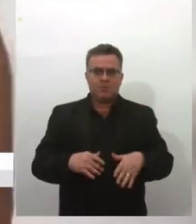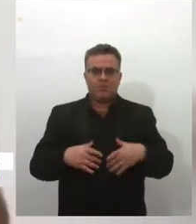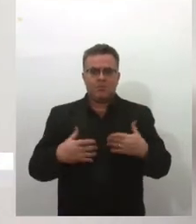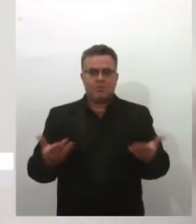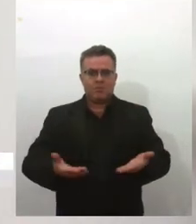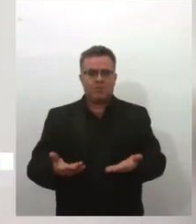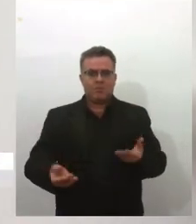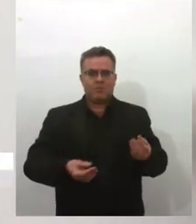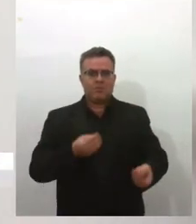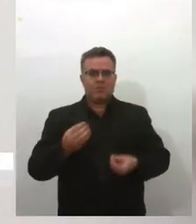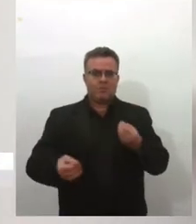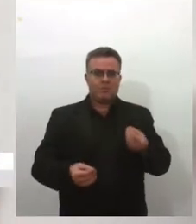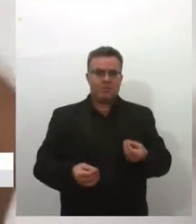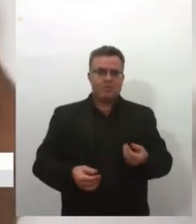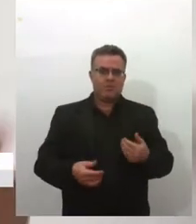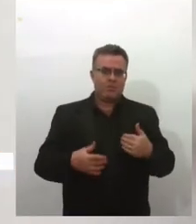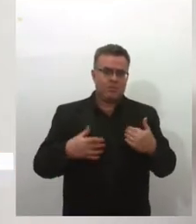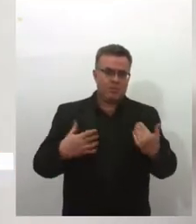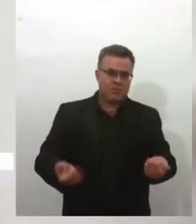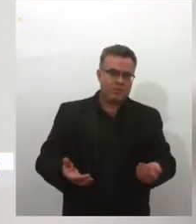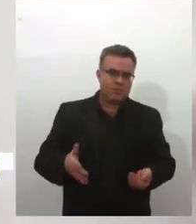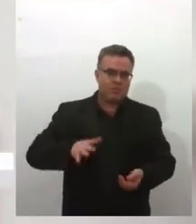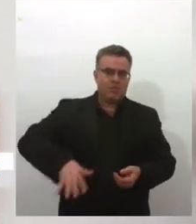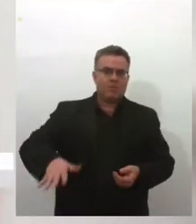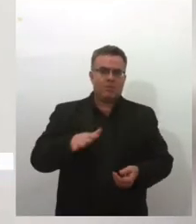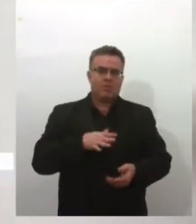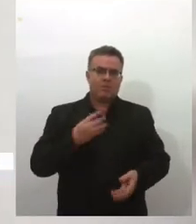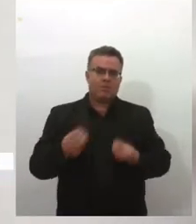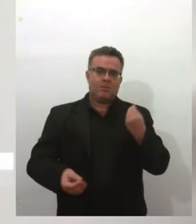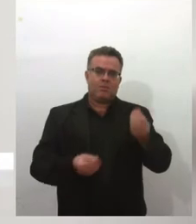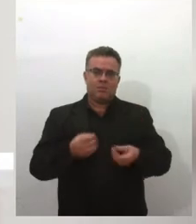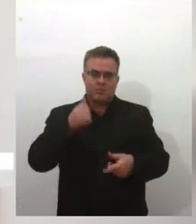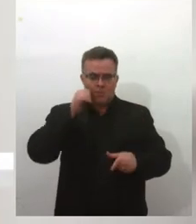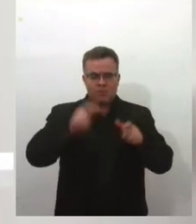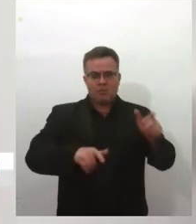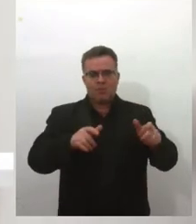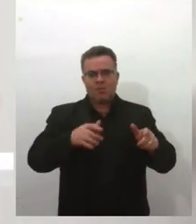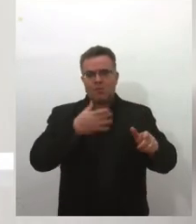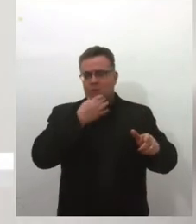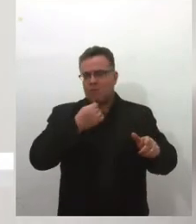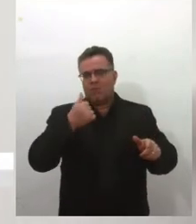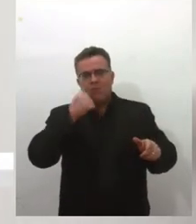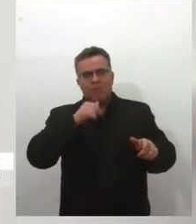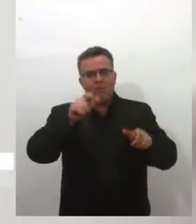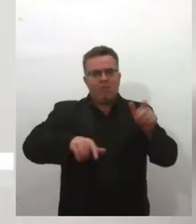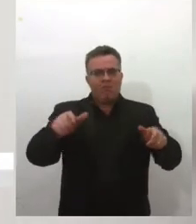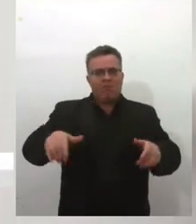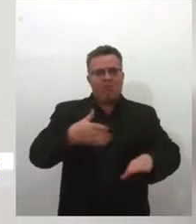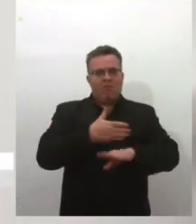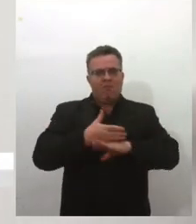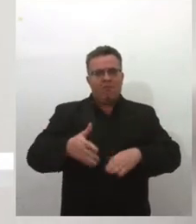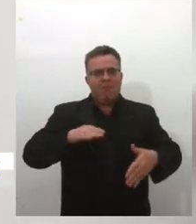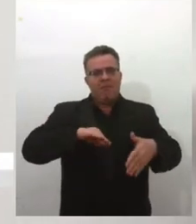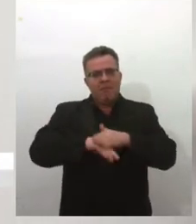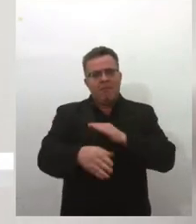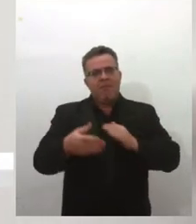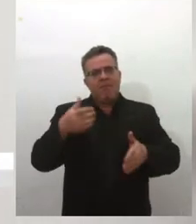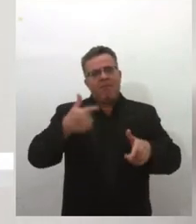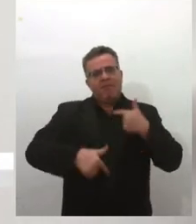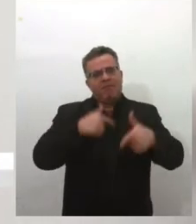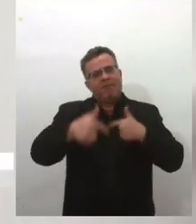eu esteja na área nuclear, e seja uma área dominante por pessoas brancas, tanto homens como mulheres, eu acho que a minha,